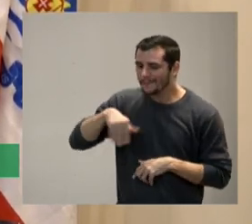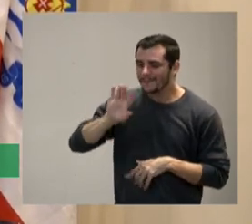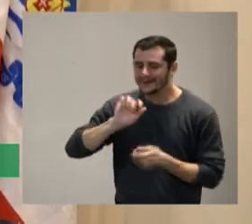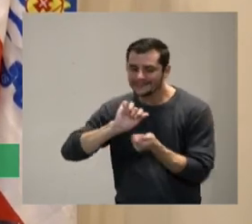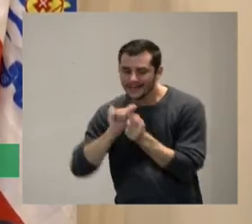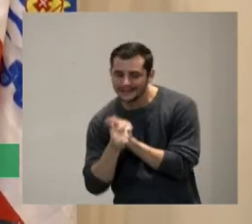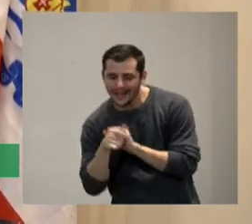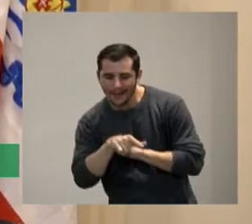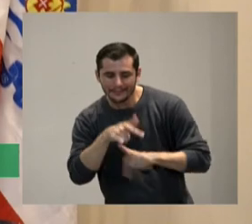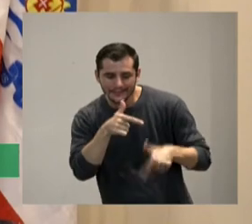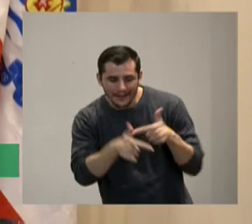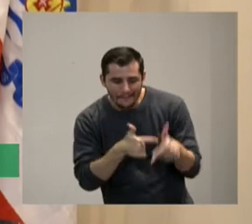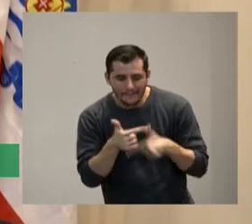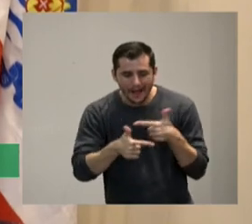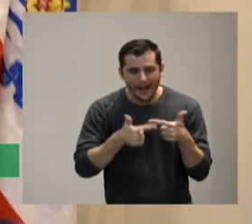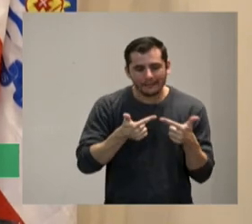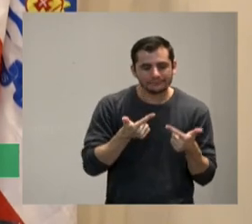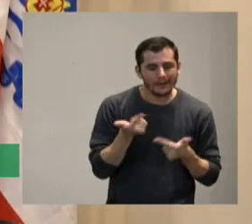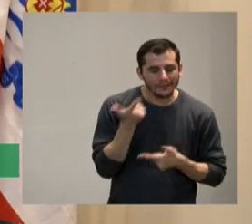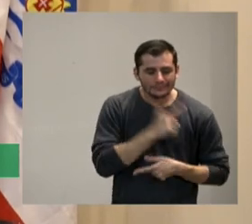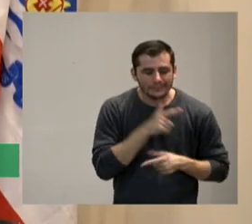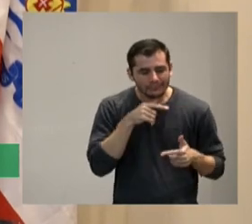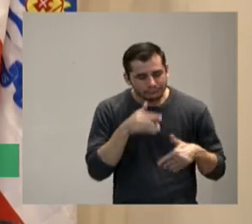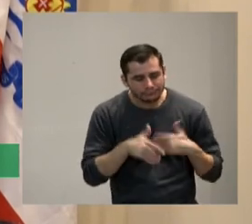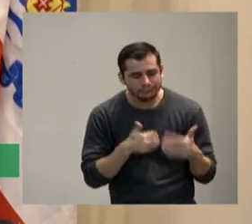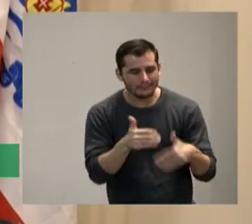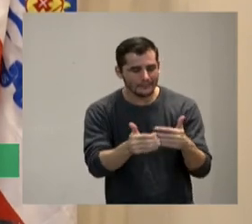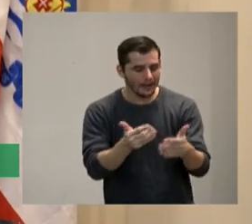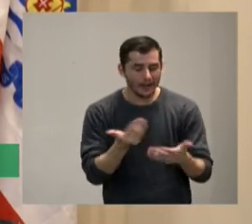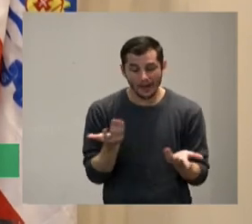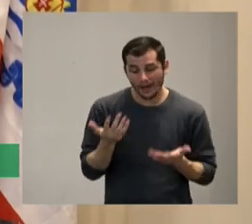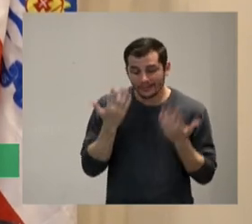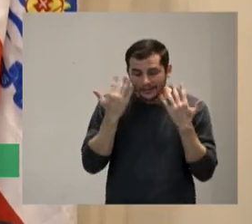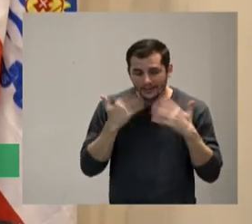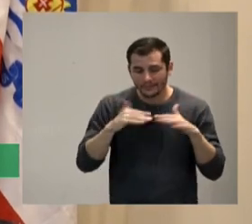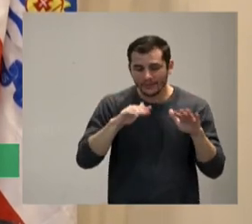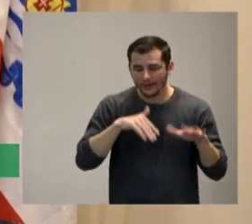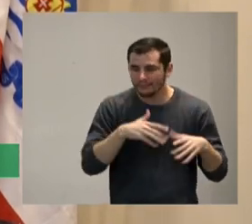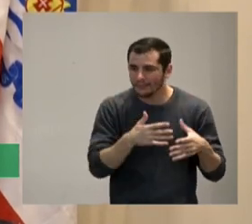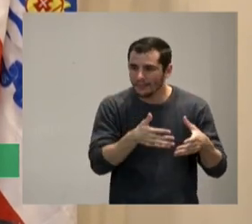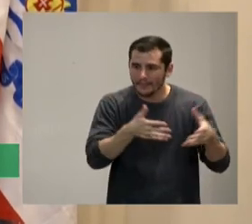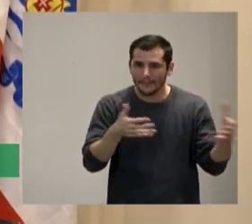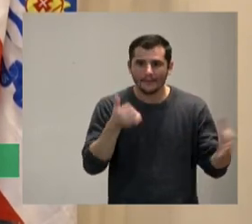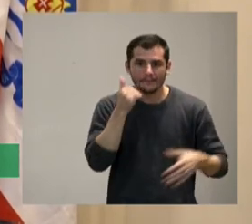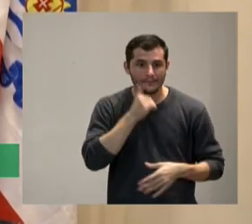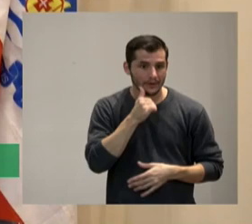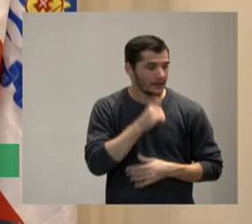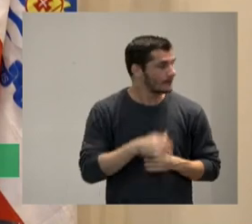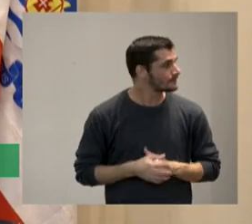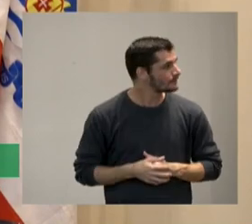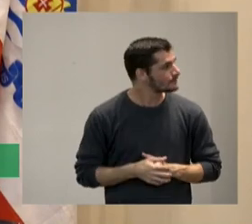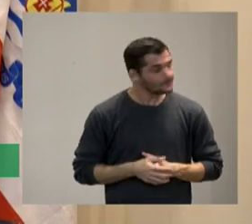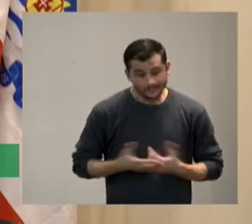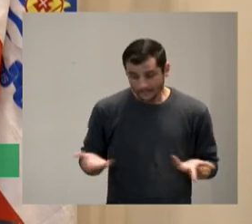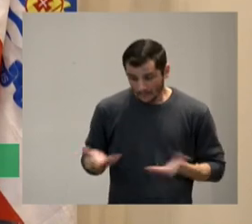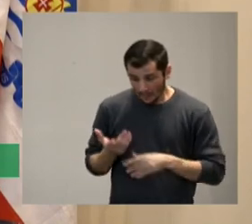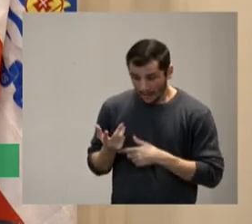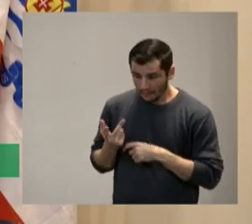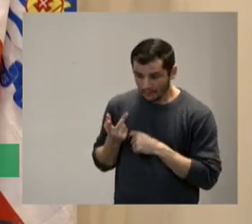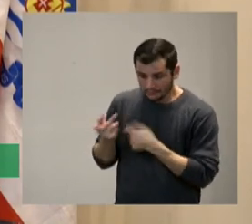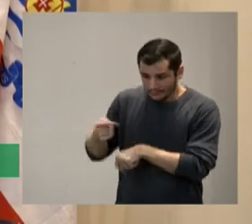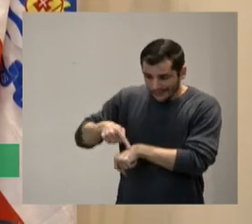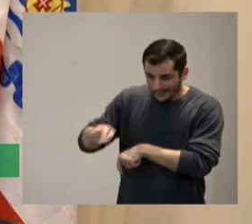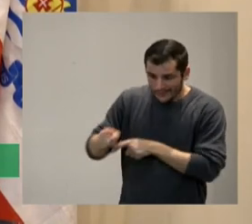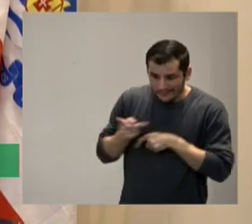ela já já traz é ah então nesse momento não é o que eu estou procurando estou procurando ações que me ajudem